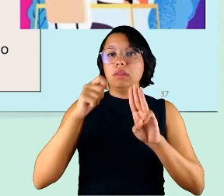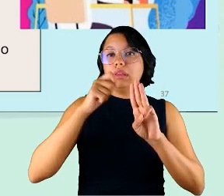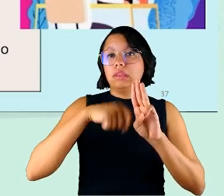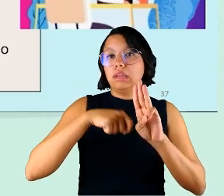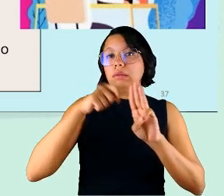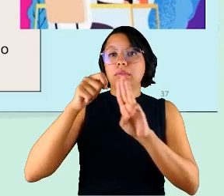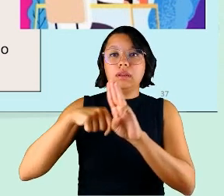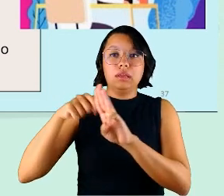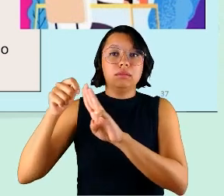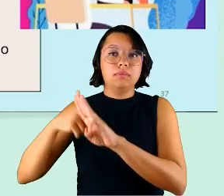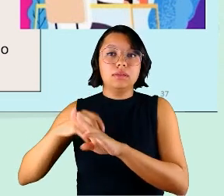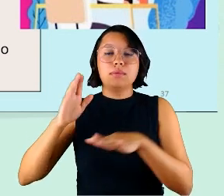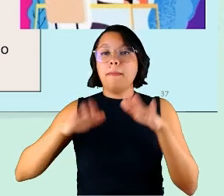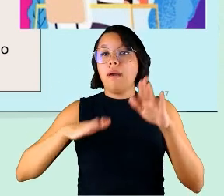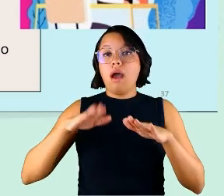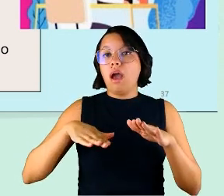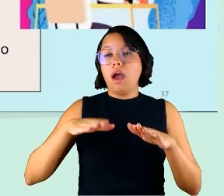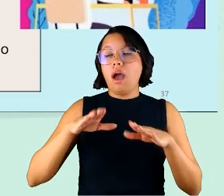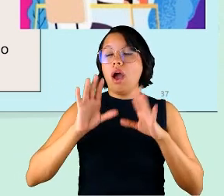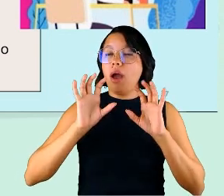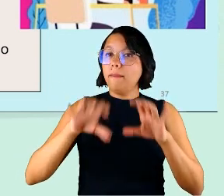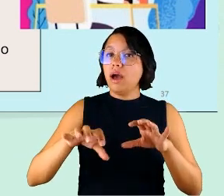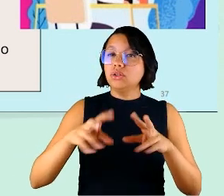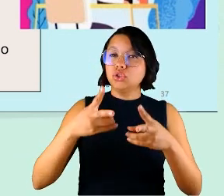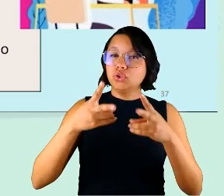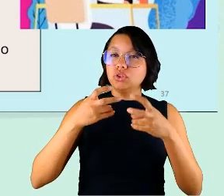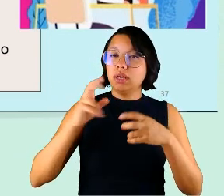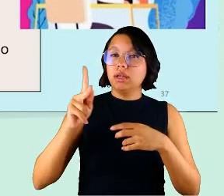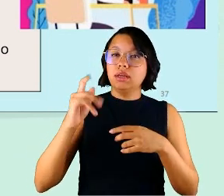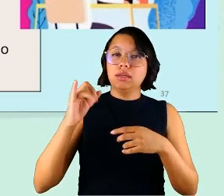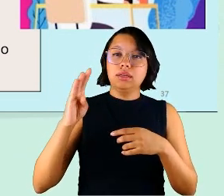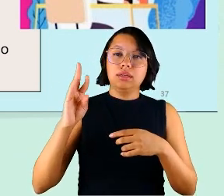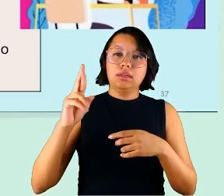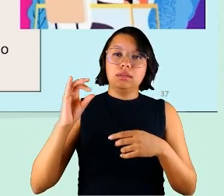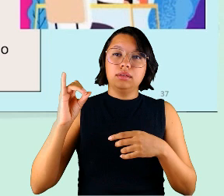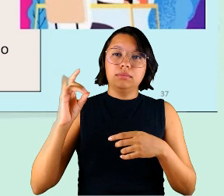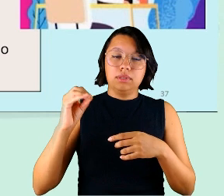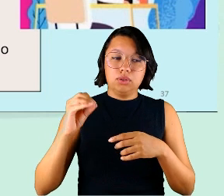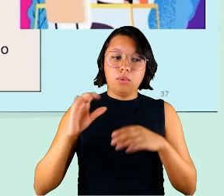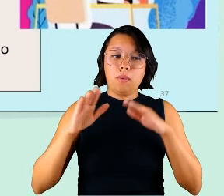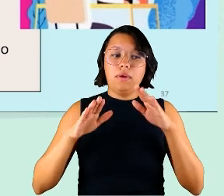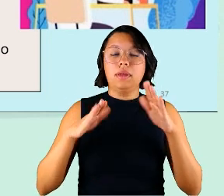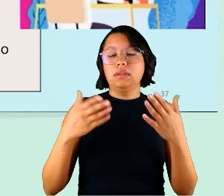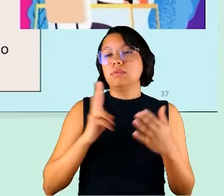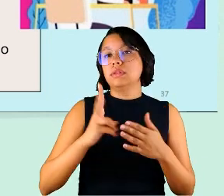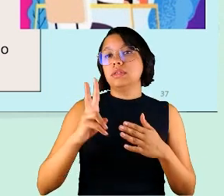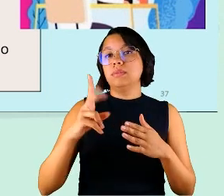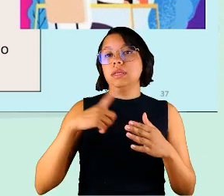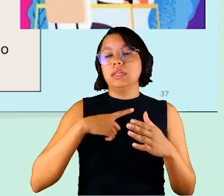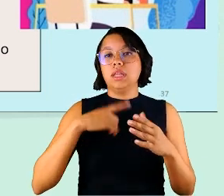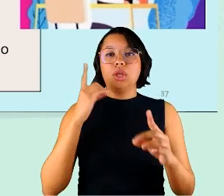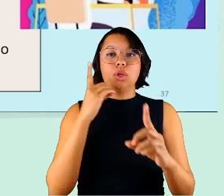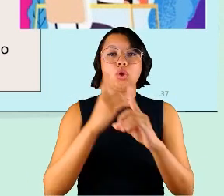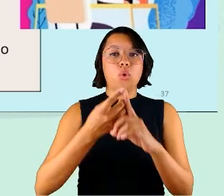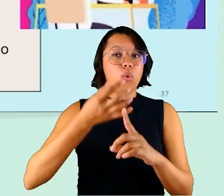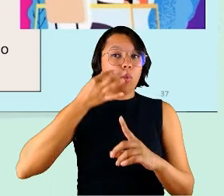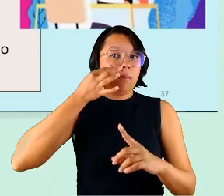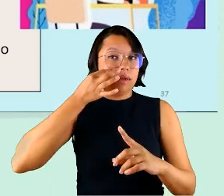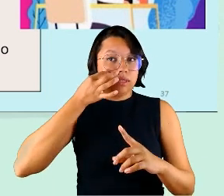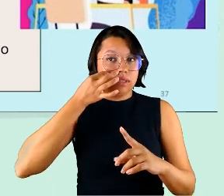considerado híbrido então híbrido é sempre que há encontros síncronos presenciais